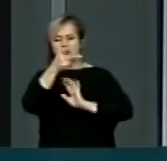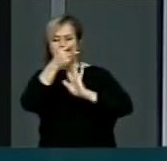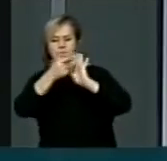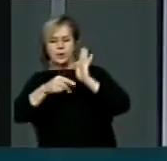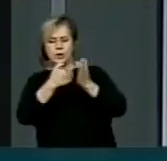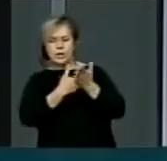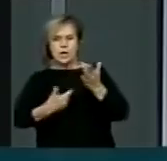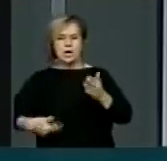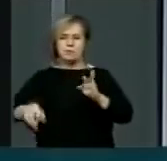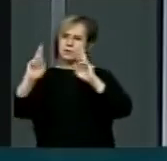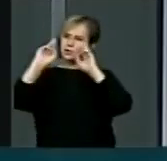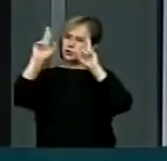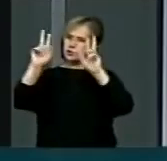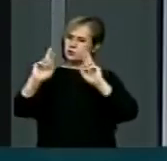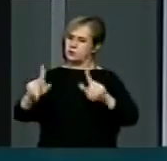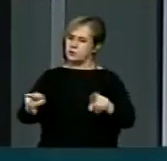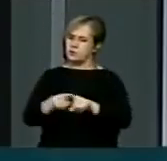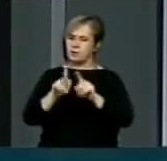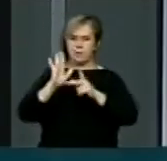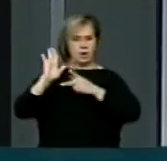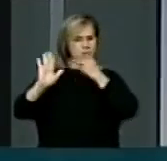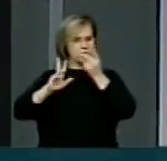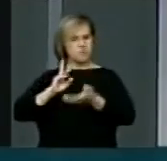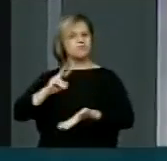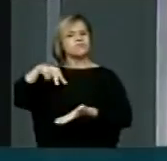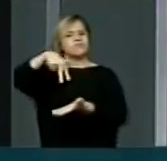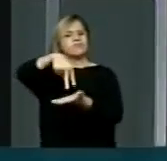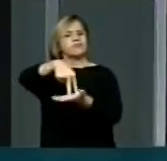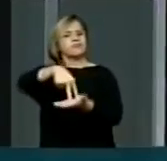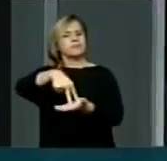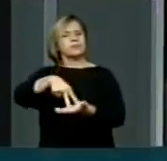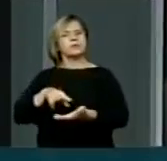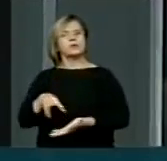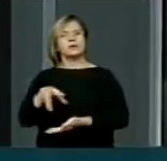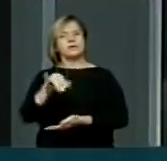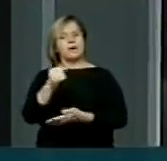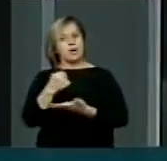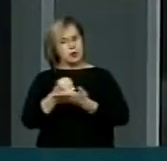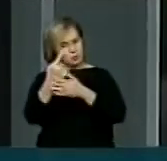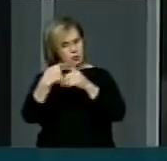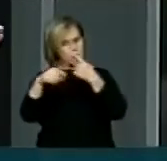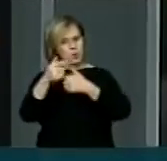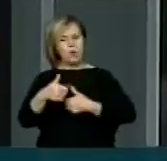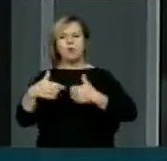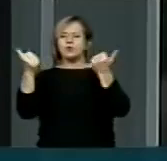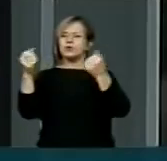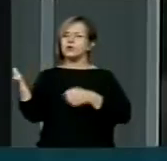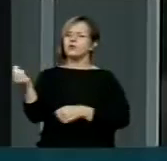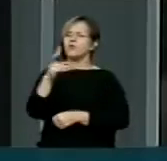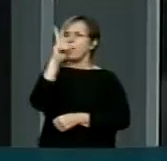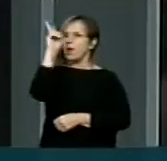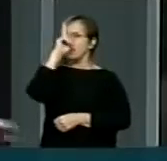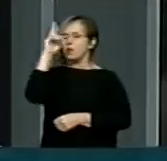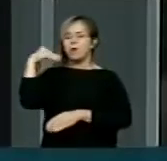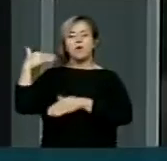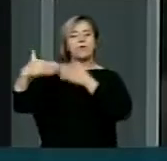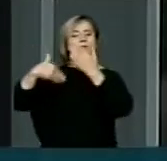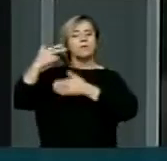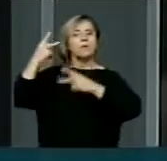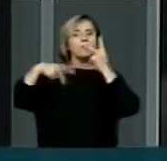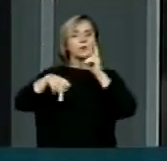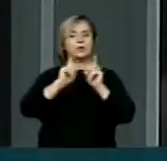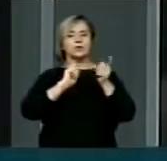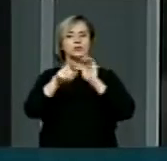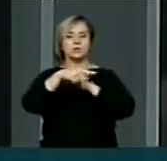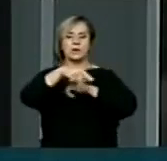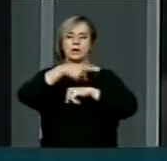programa de governo e uma candidatura que vem para poder construir uma nova história na página política administrativa do